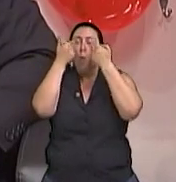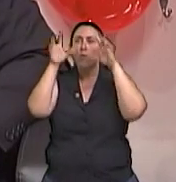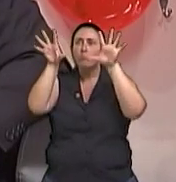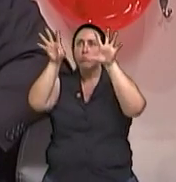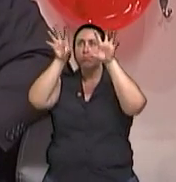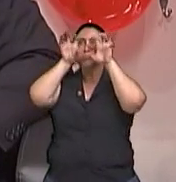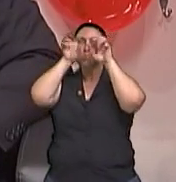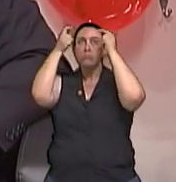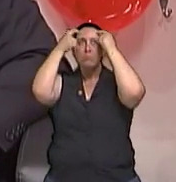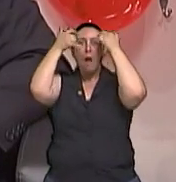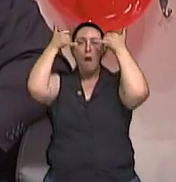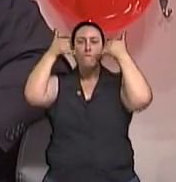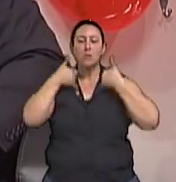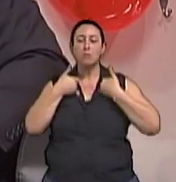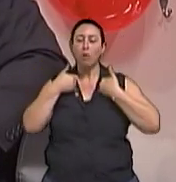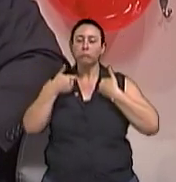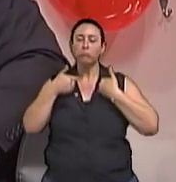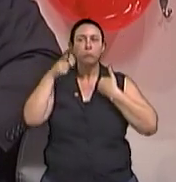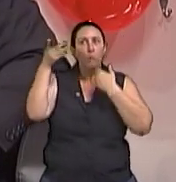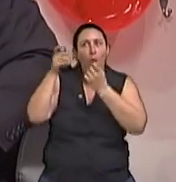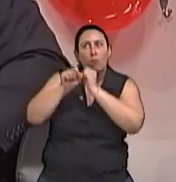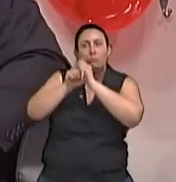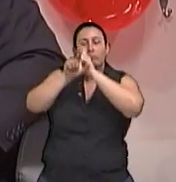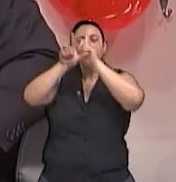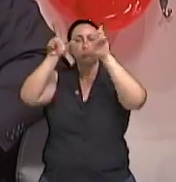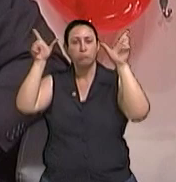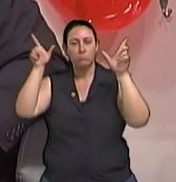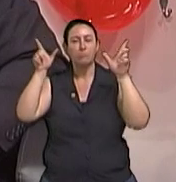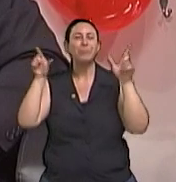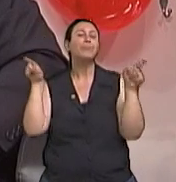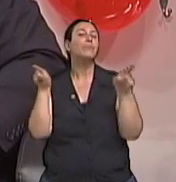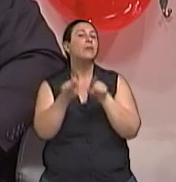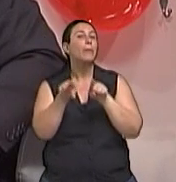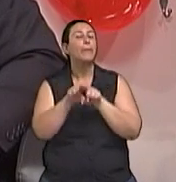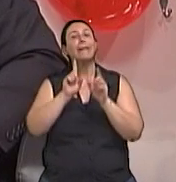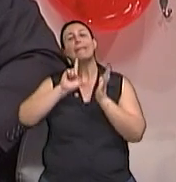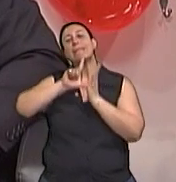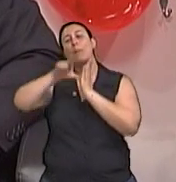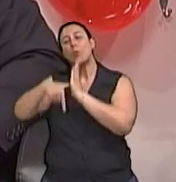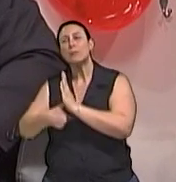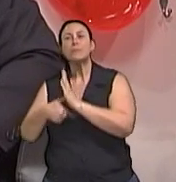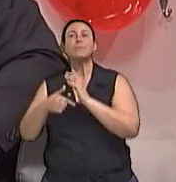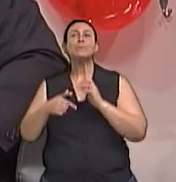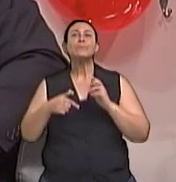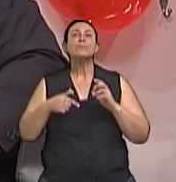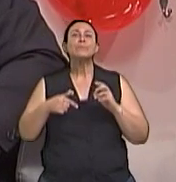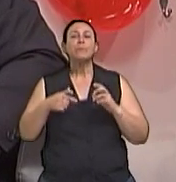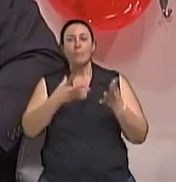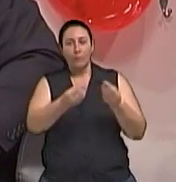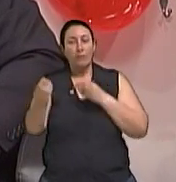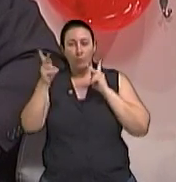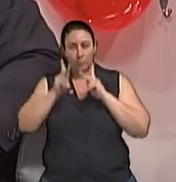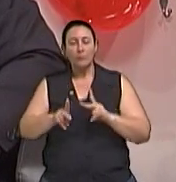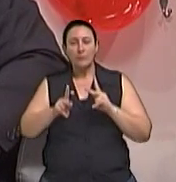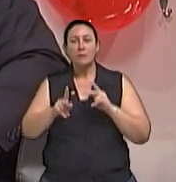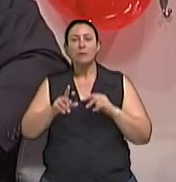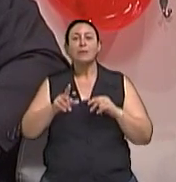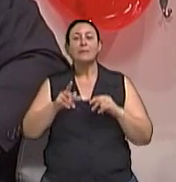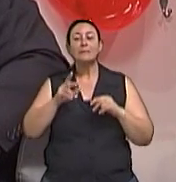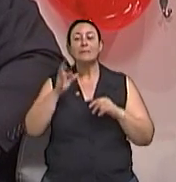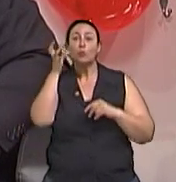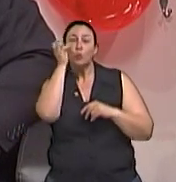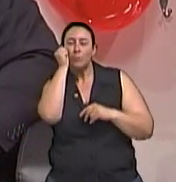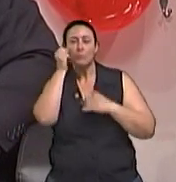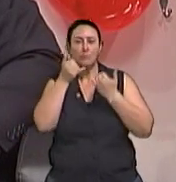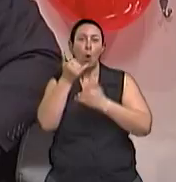são não tomar bebida cafeinada após, pelo menos, seis horas antes do